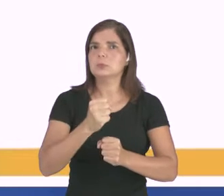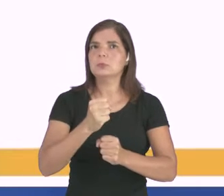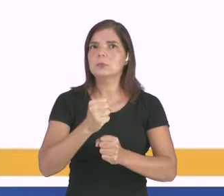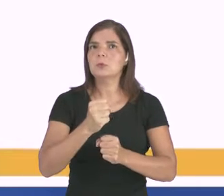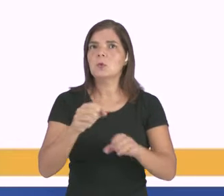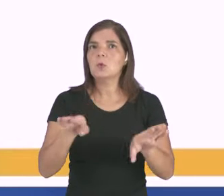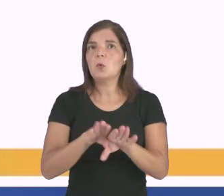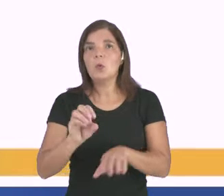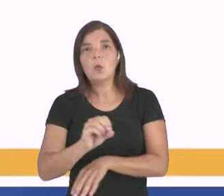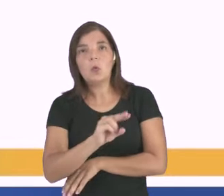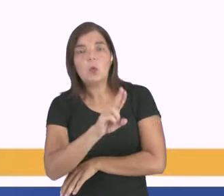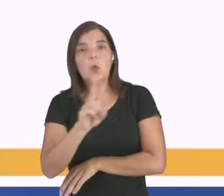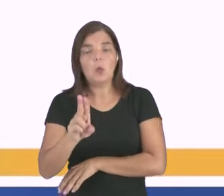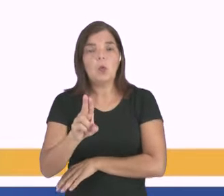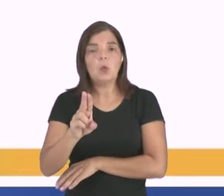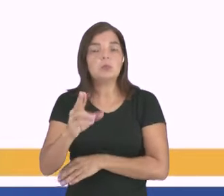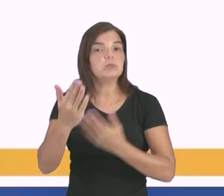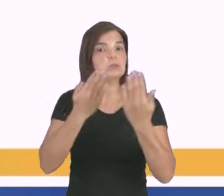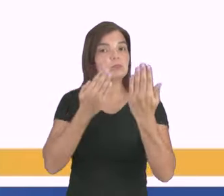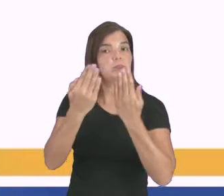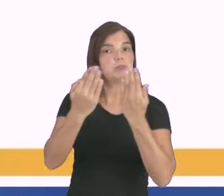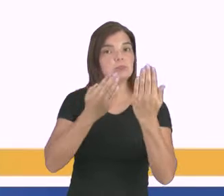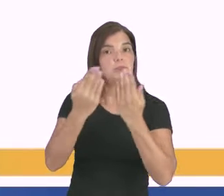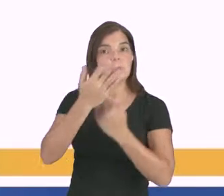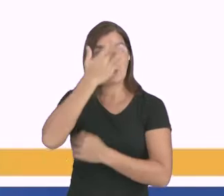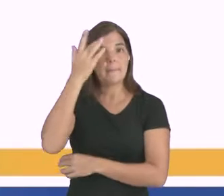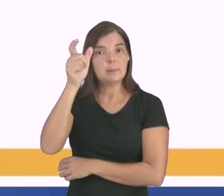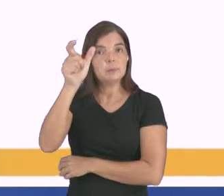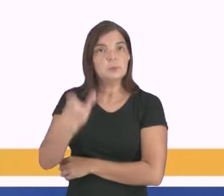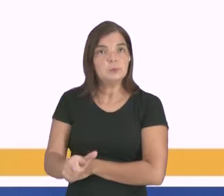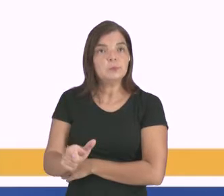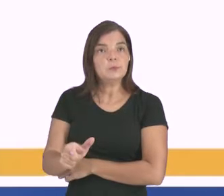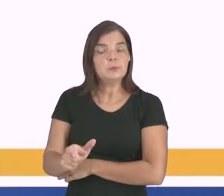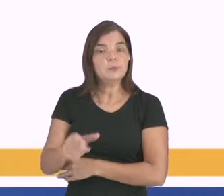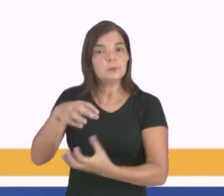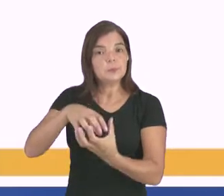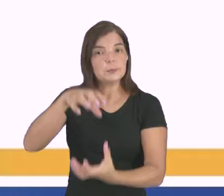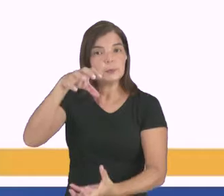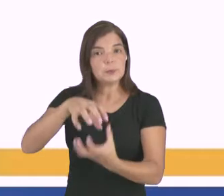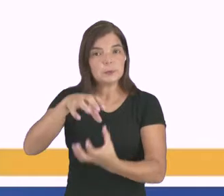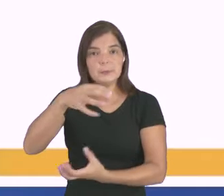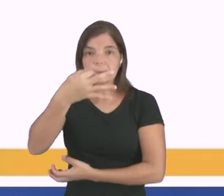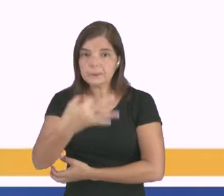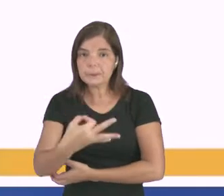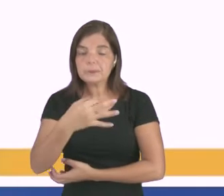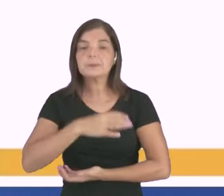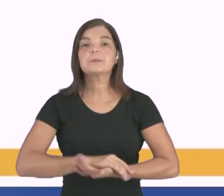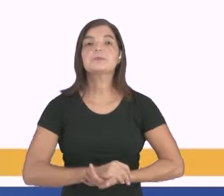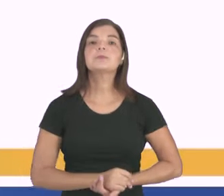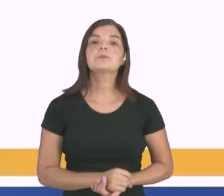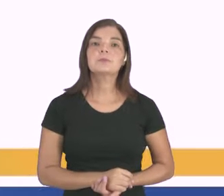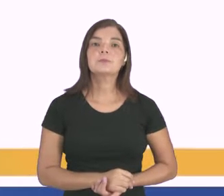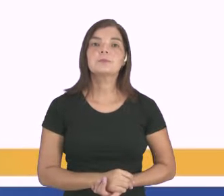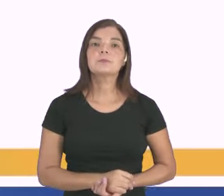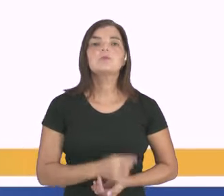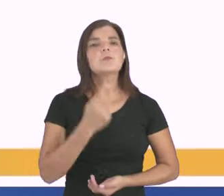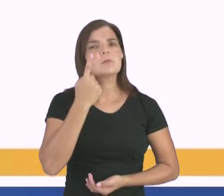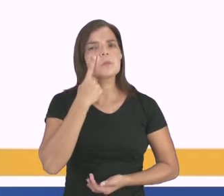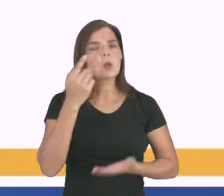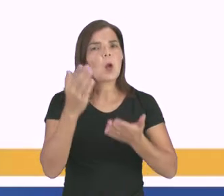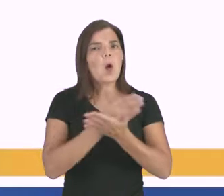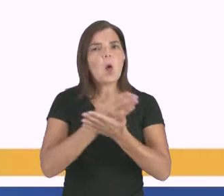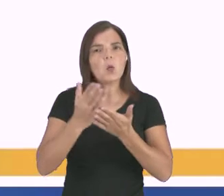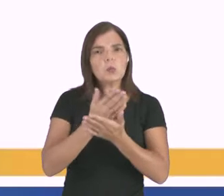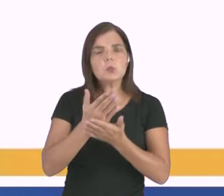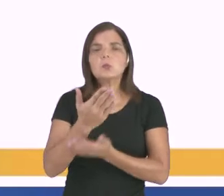ou psicológica sobre essa pessoa idosa. Certo, pessoal? E aí nós vamos ter